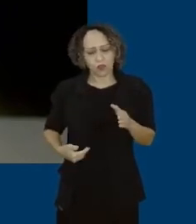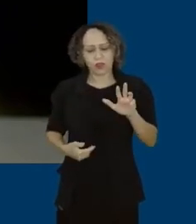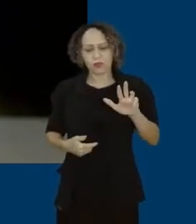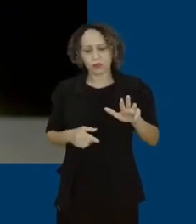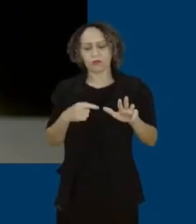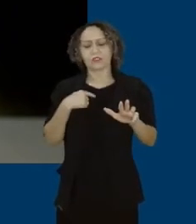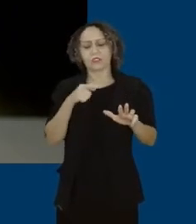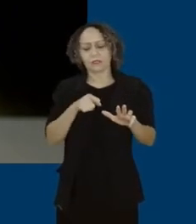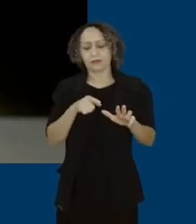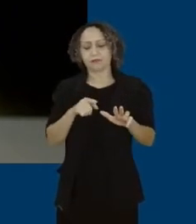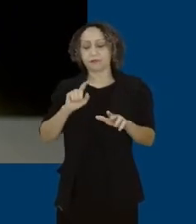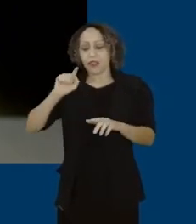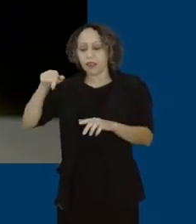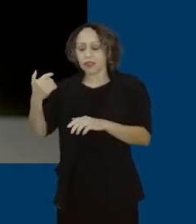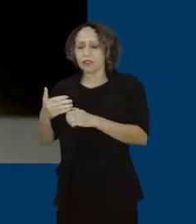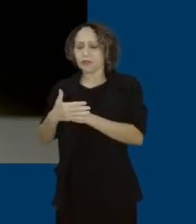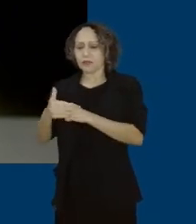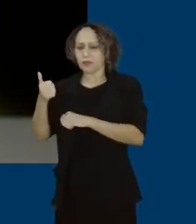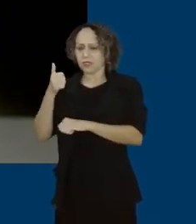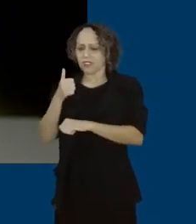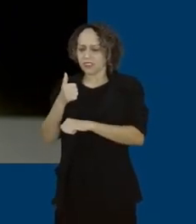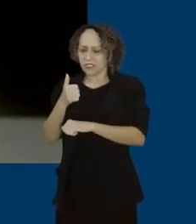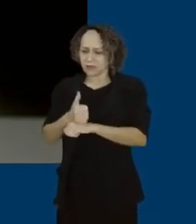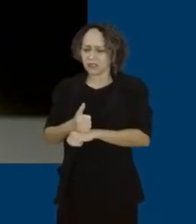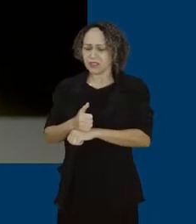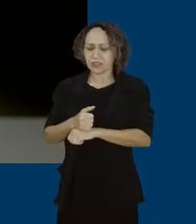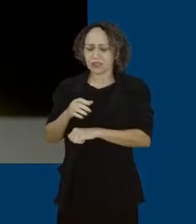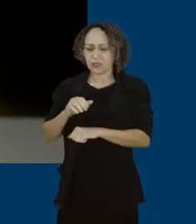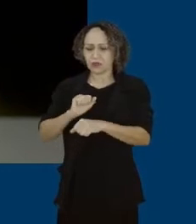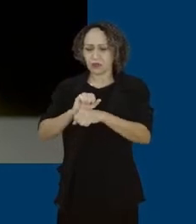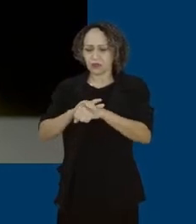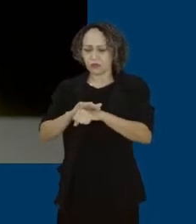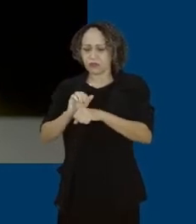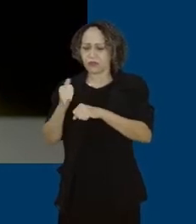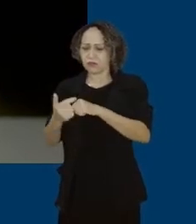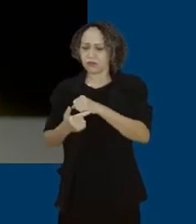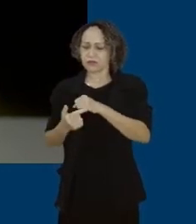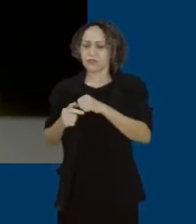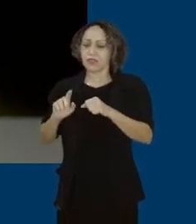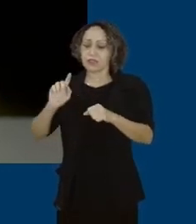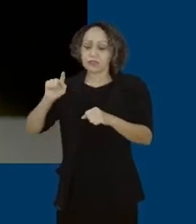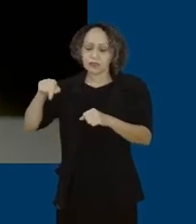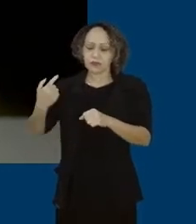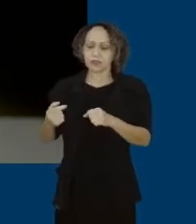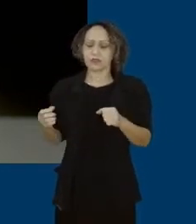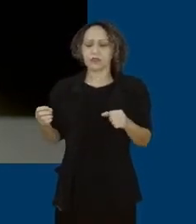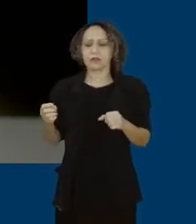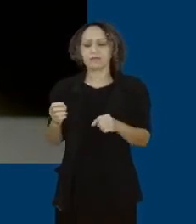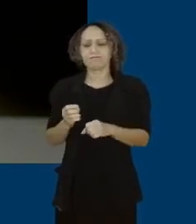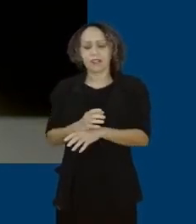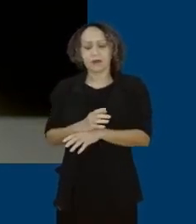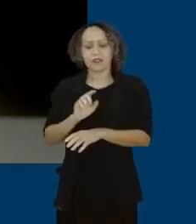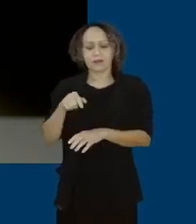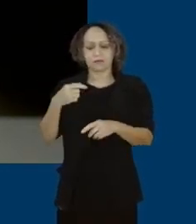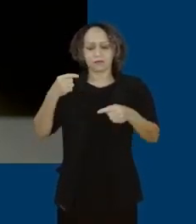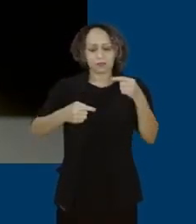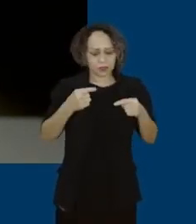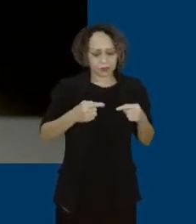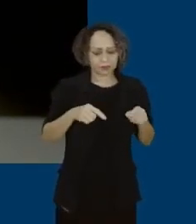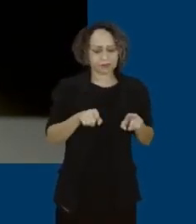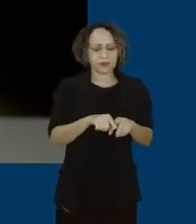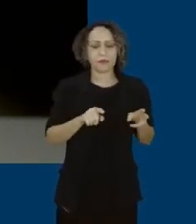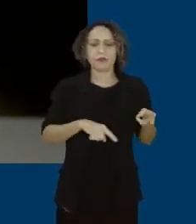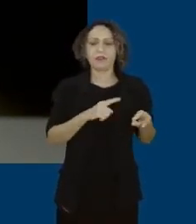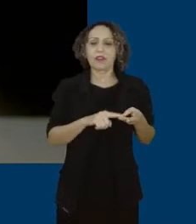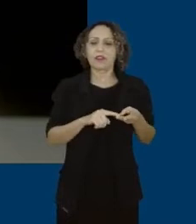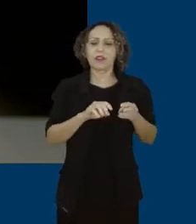pós-pandemia e pós-governo Bolsonaro também está em discussão. Outra questão importante é educação superior. Vamos